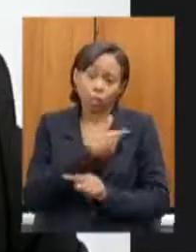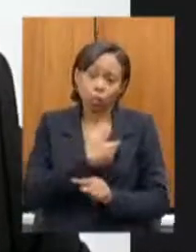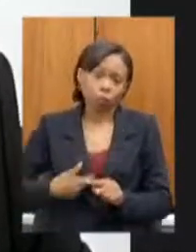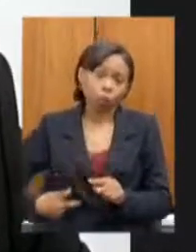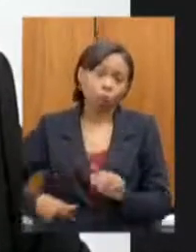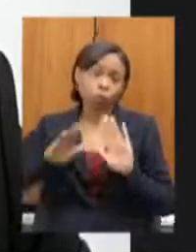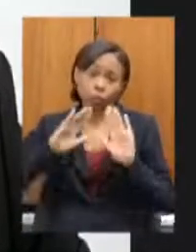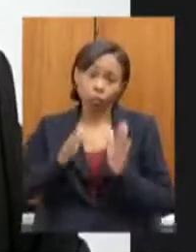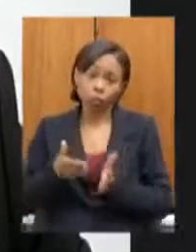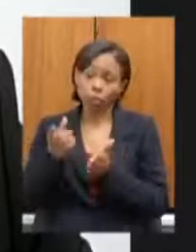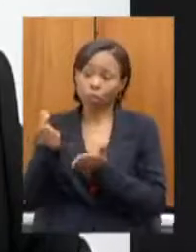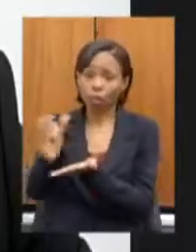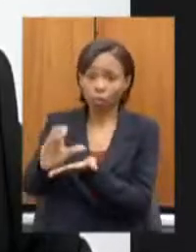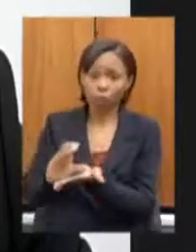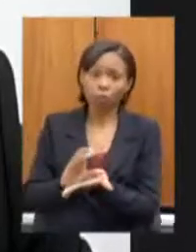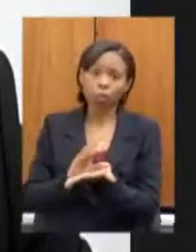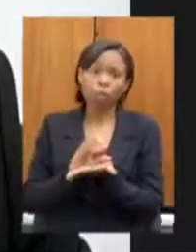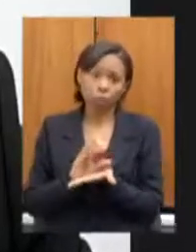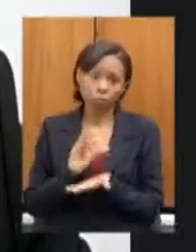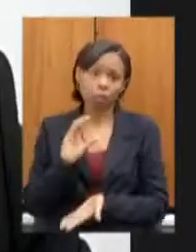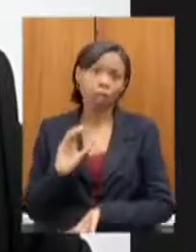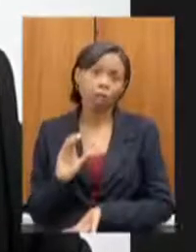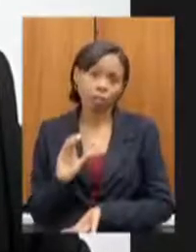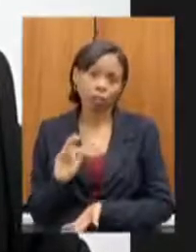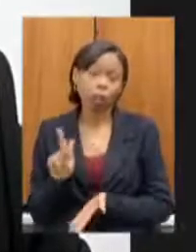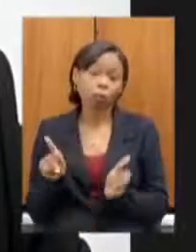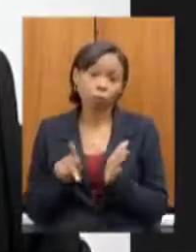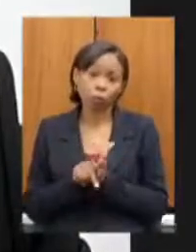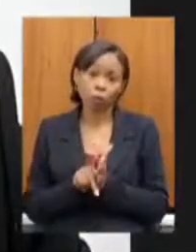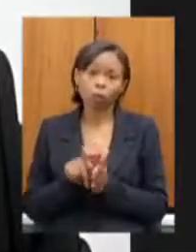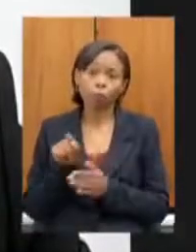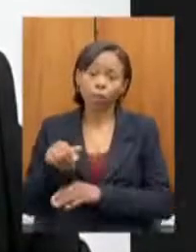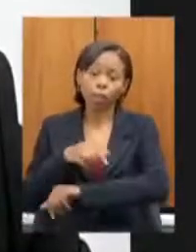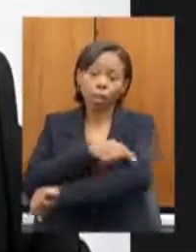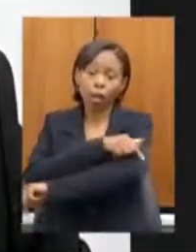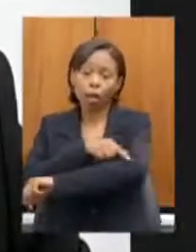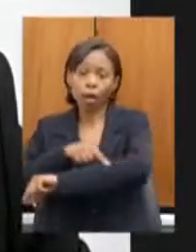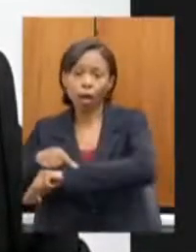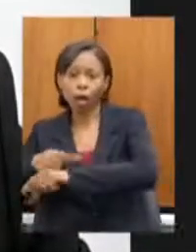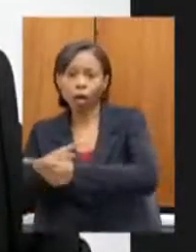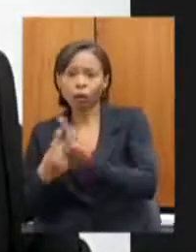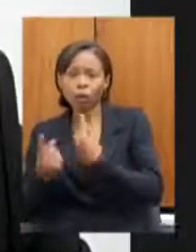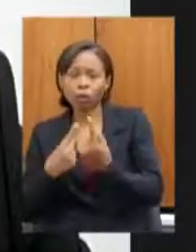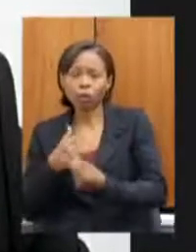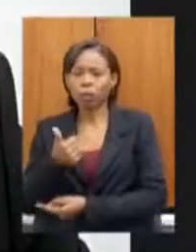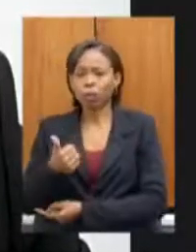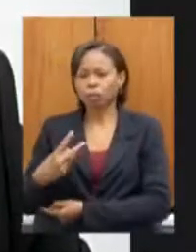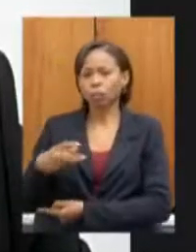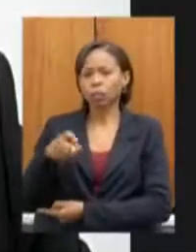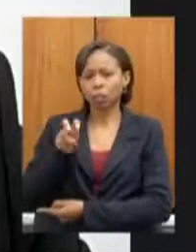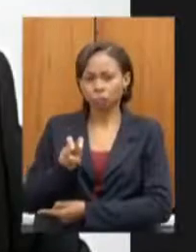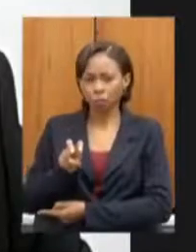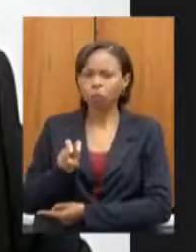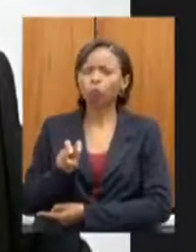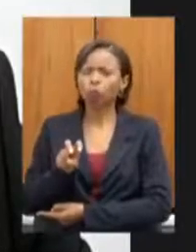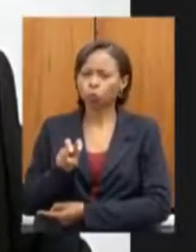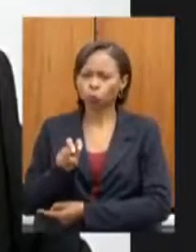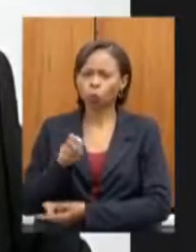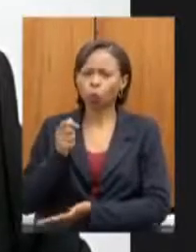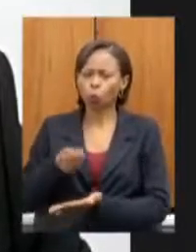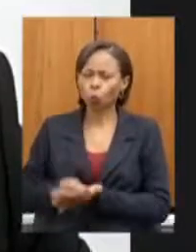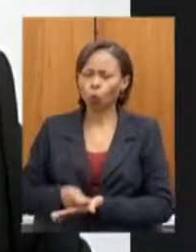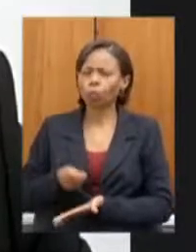recebe o aporte da própria 135 tirado as duras penas do